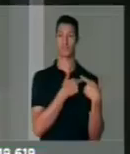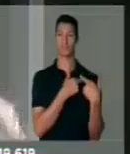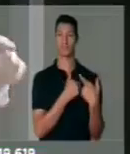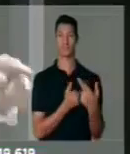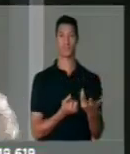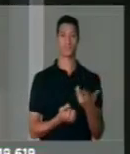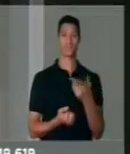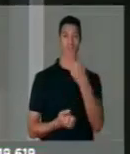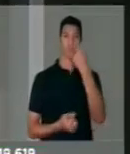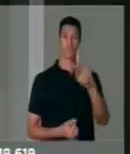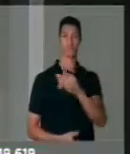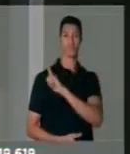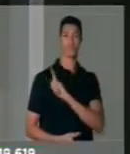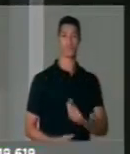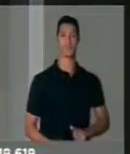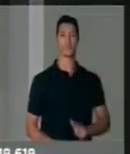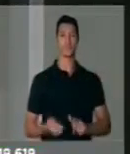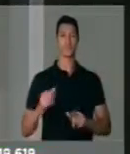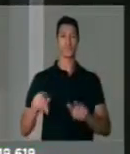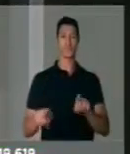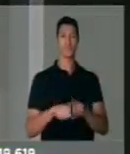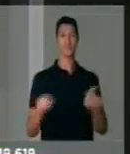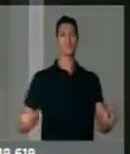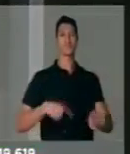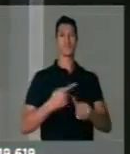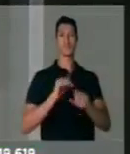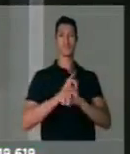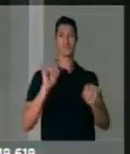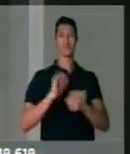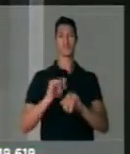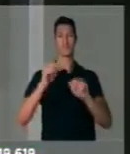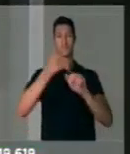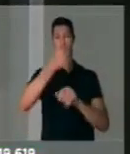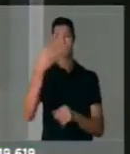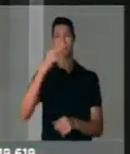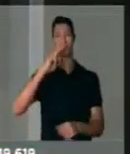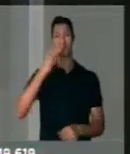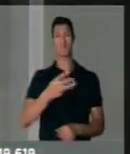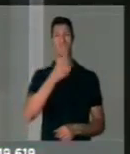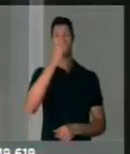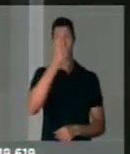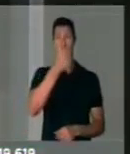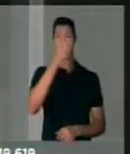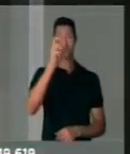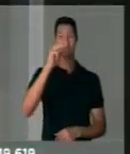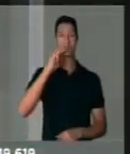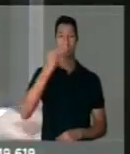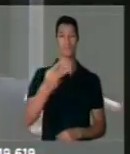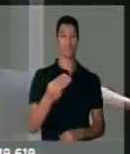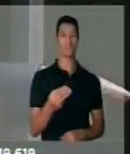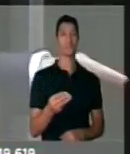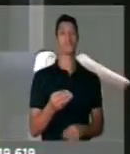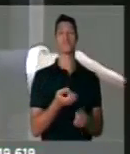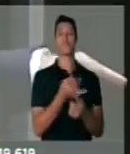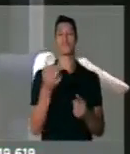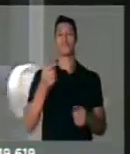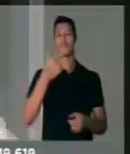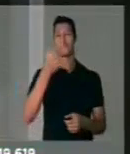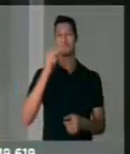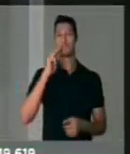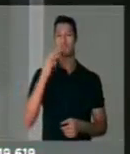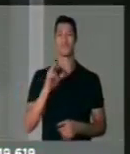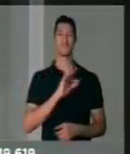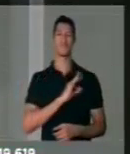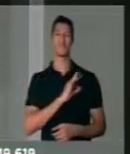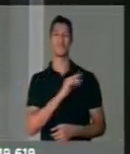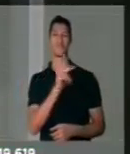do seu governo, que gasta mais com propaganda, são 14 milhões, quase 15 milhões, com publicidade, enquanto gasta 7 milhões